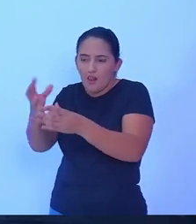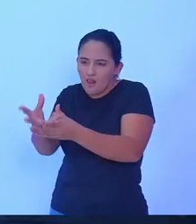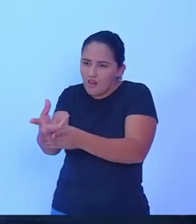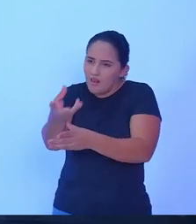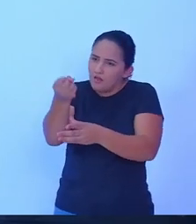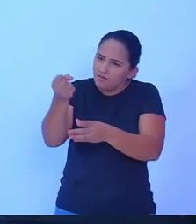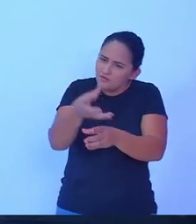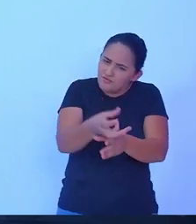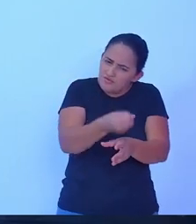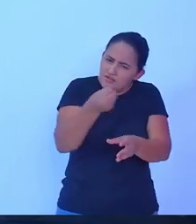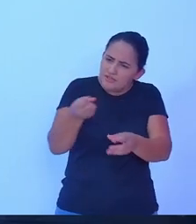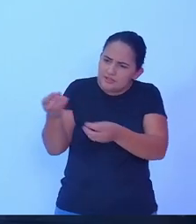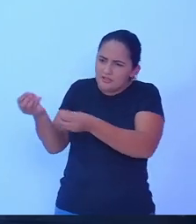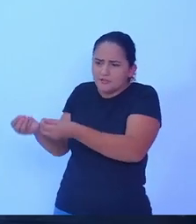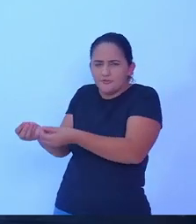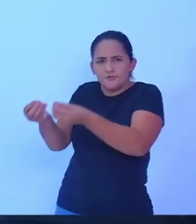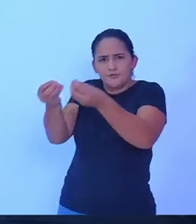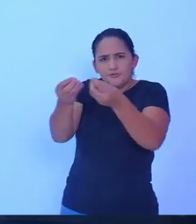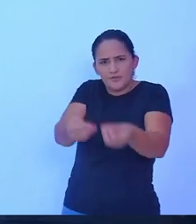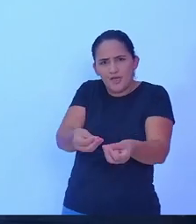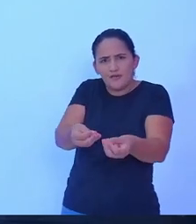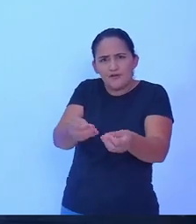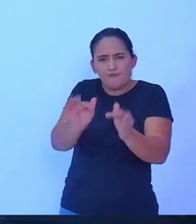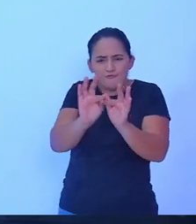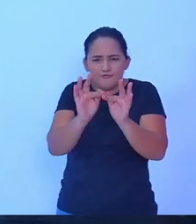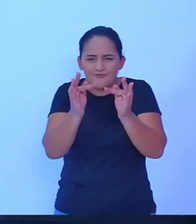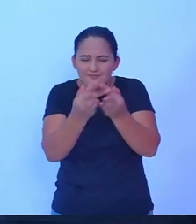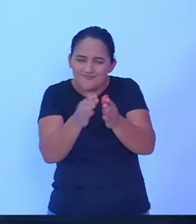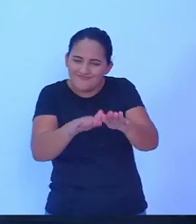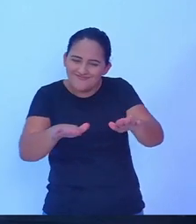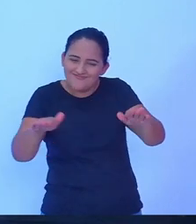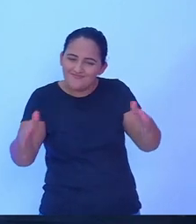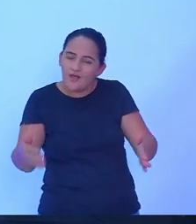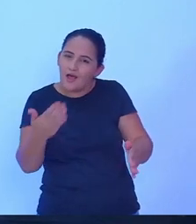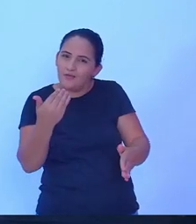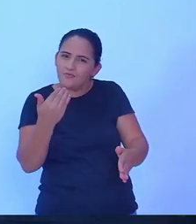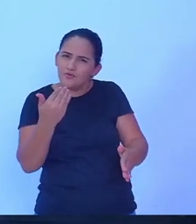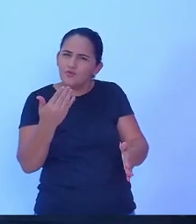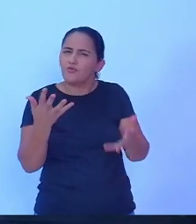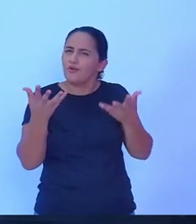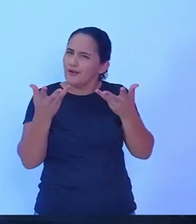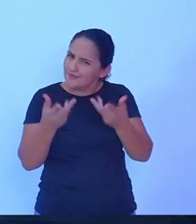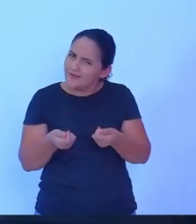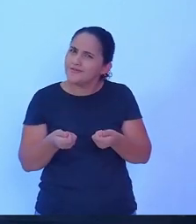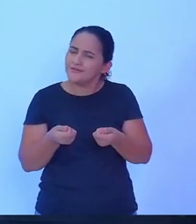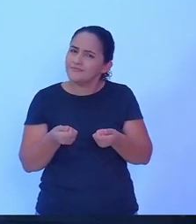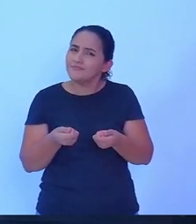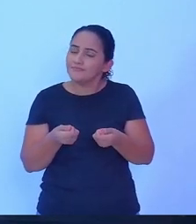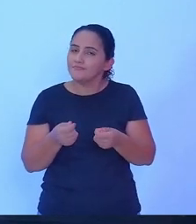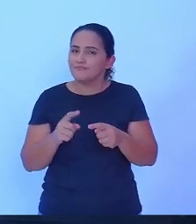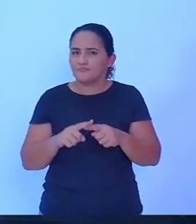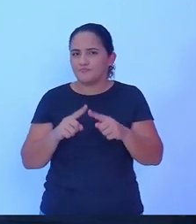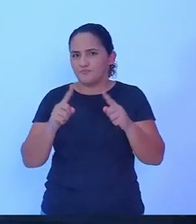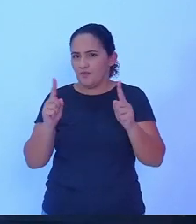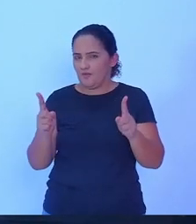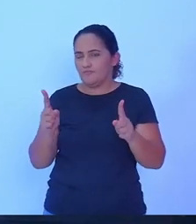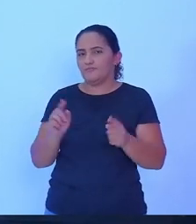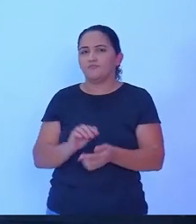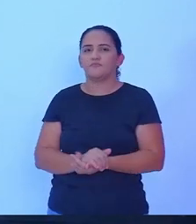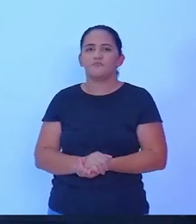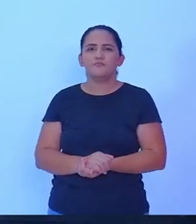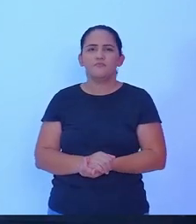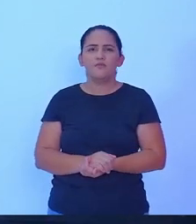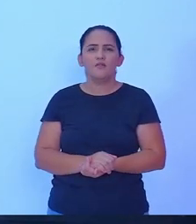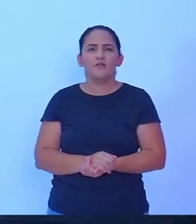e trazer para as mesas das nossas famílias um produto de qualidade, mas que, para isso, nós que estamos aqui se